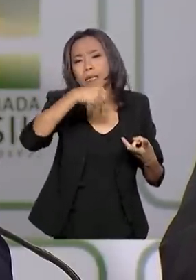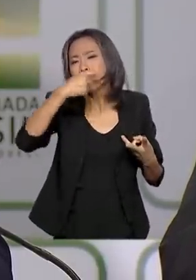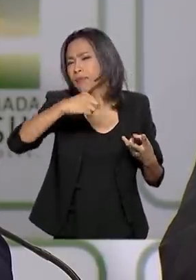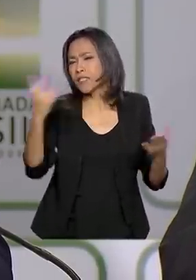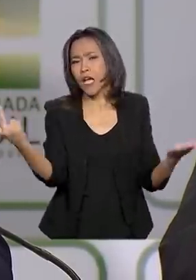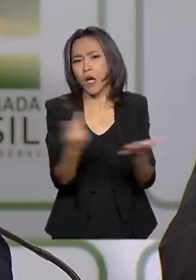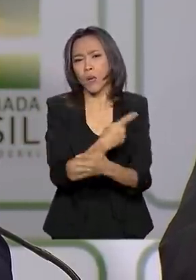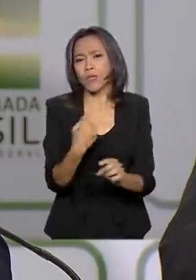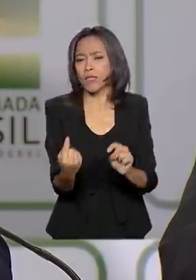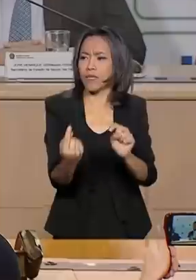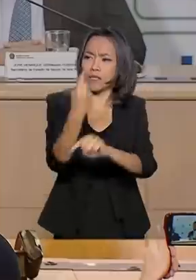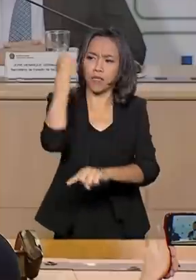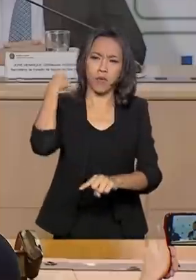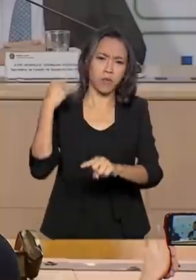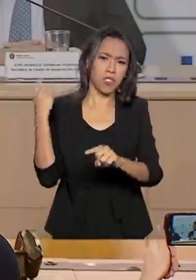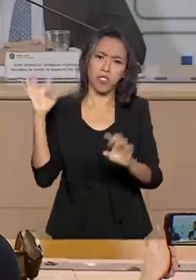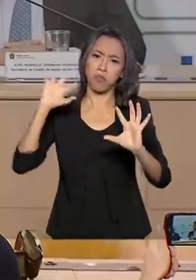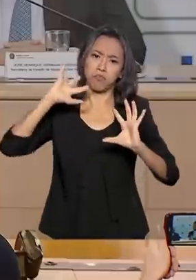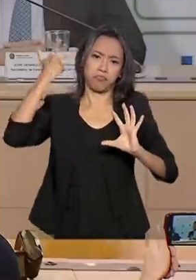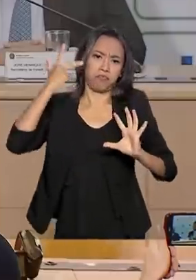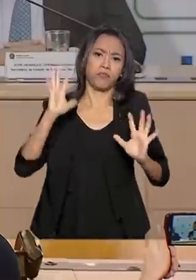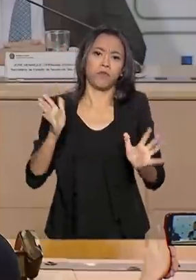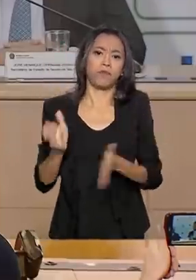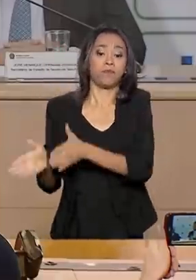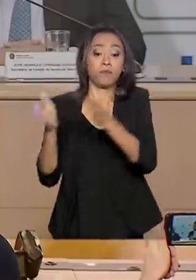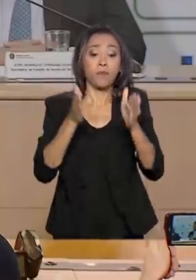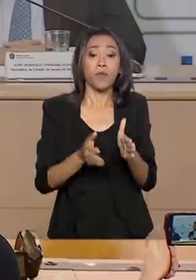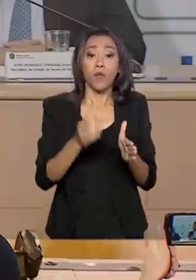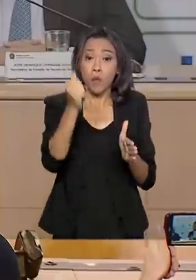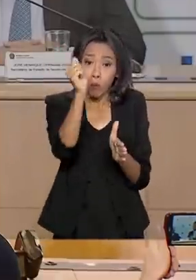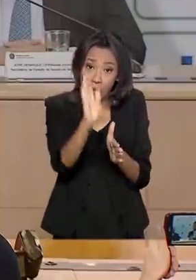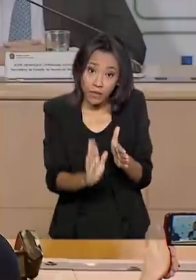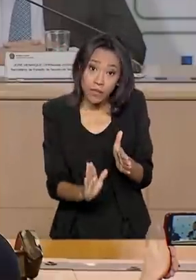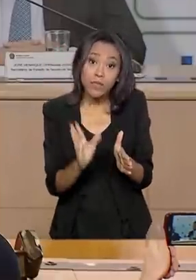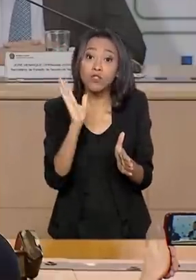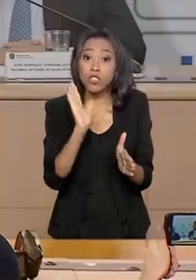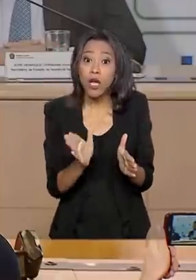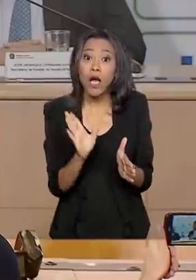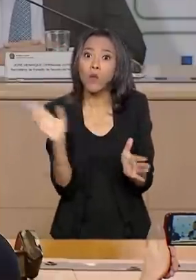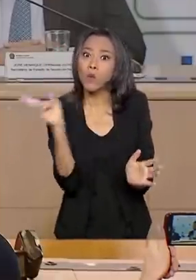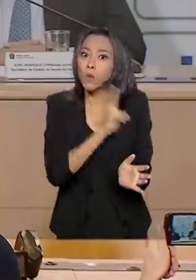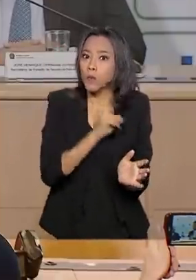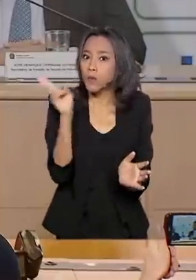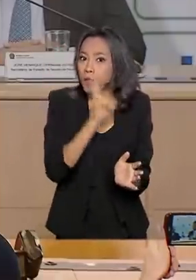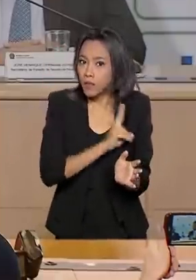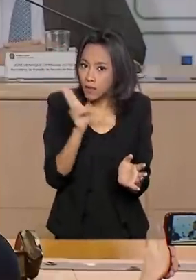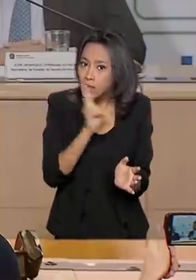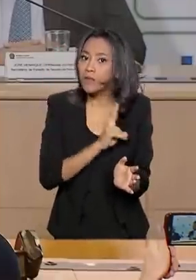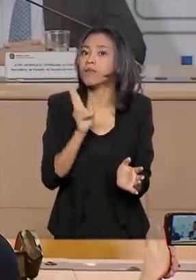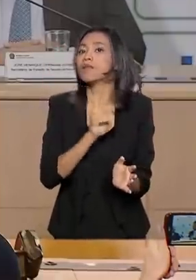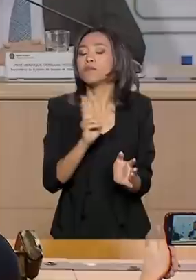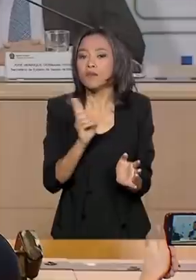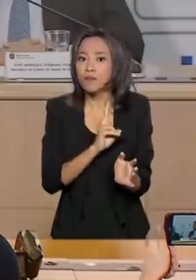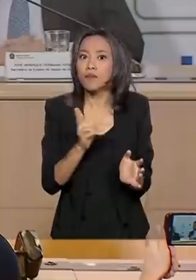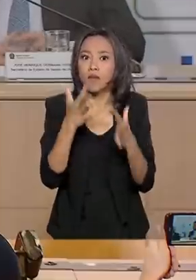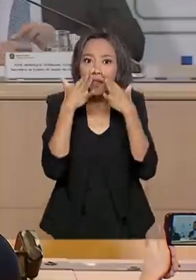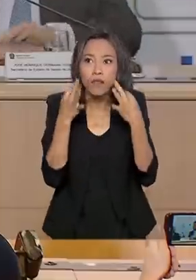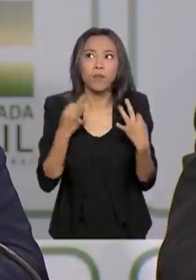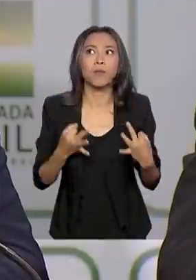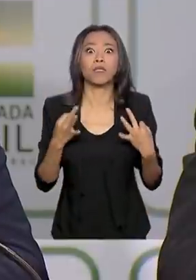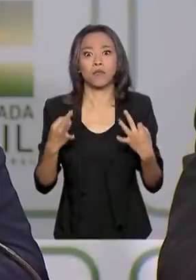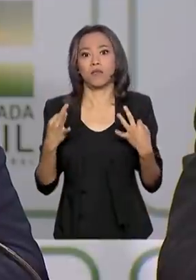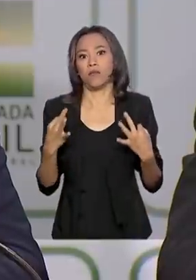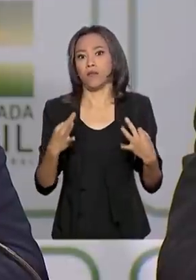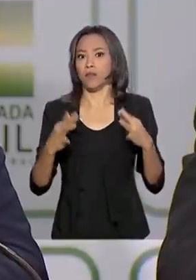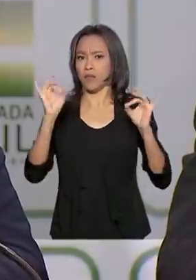superou e já passou. O Brasil já havia adotado o status de emergência em saúde pública de importância nacional,